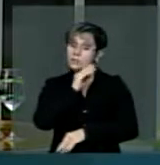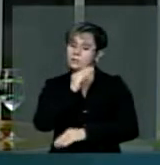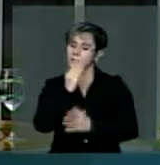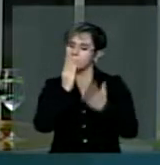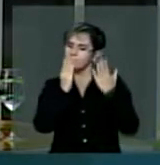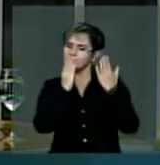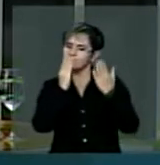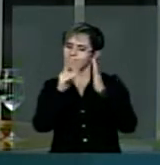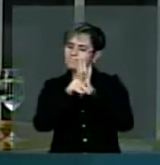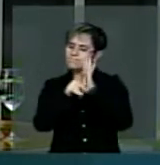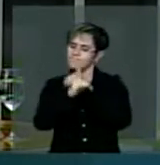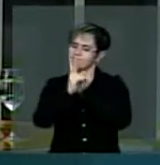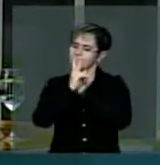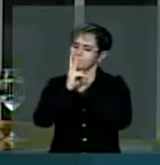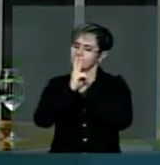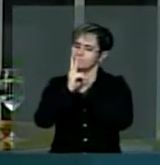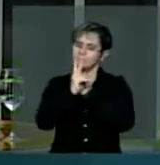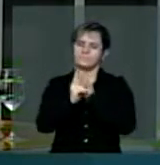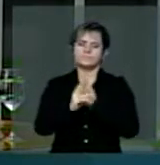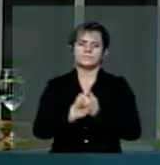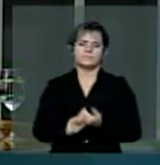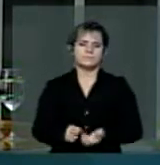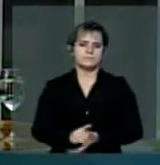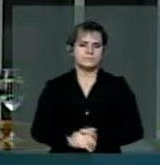salvaguardá-lo.